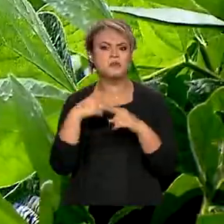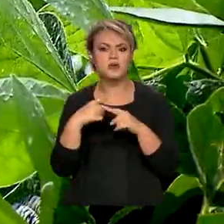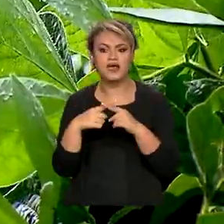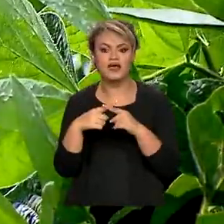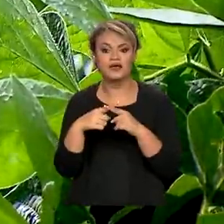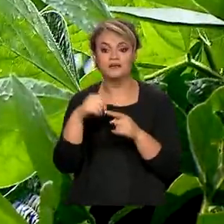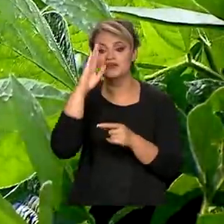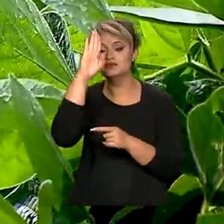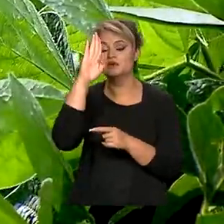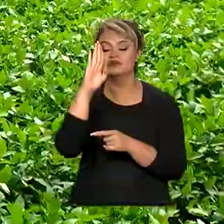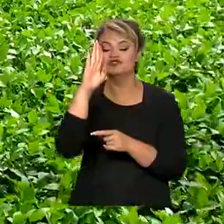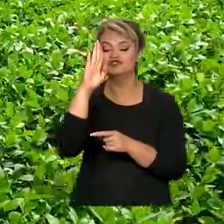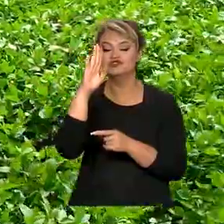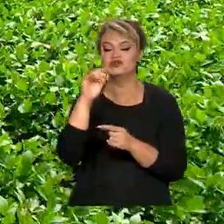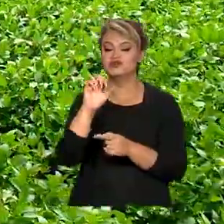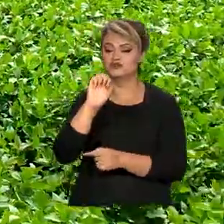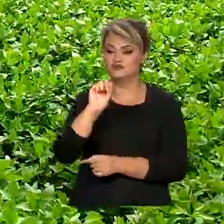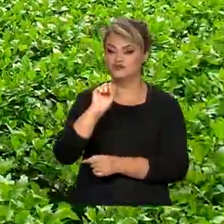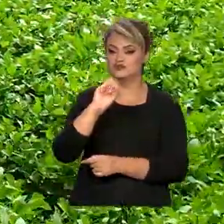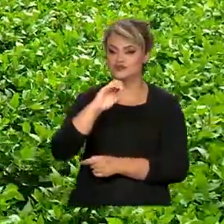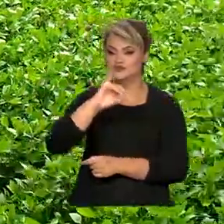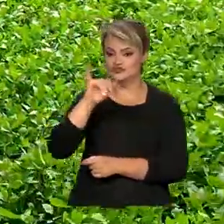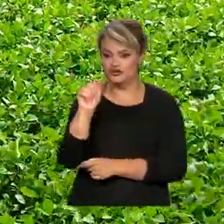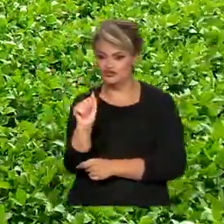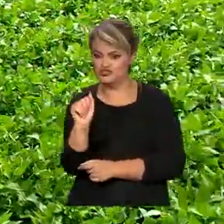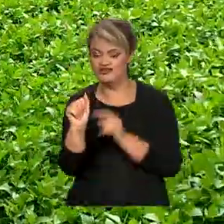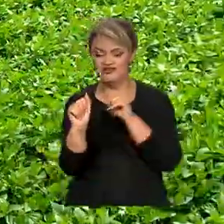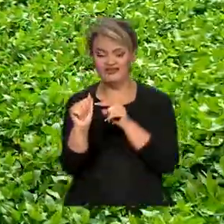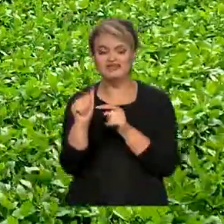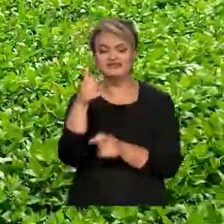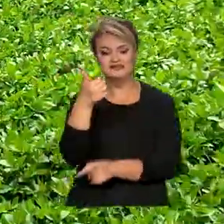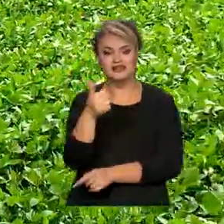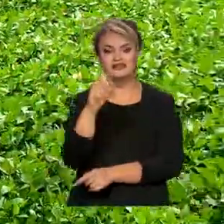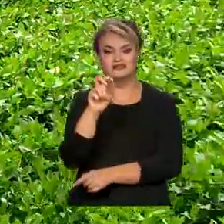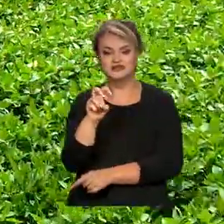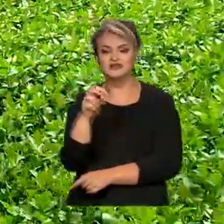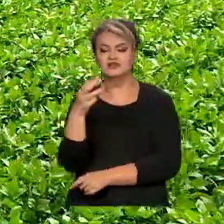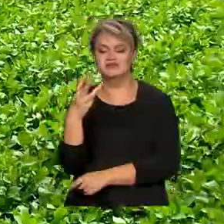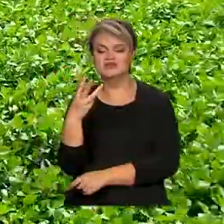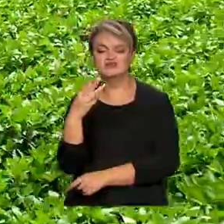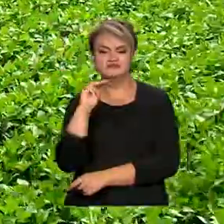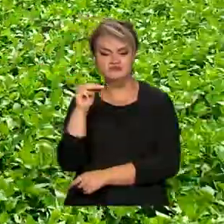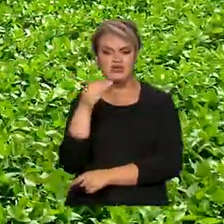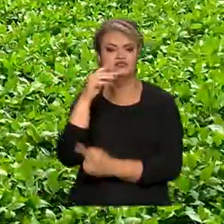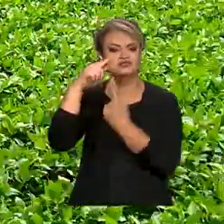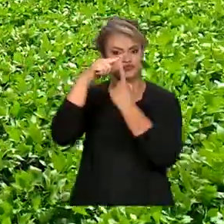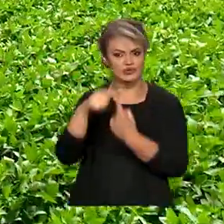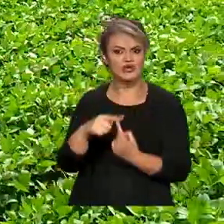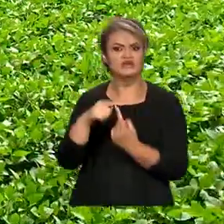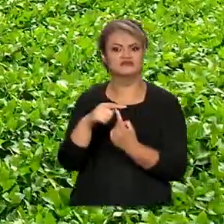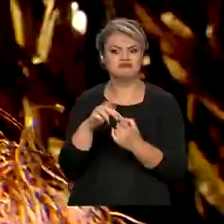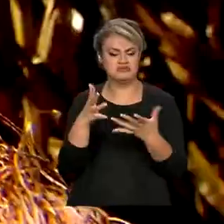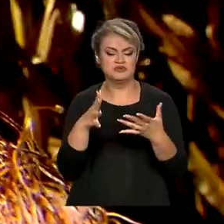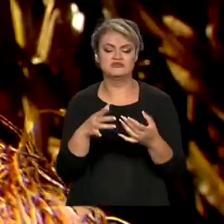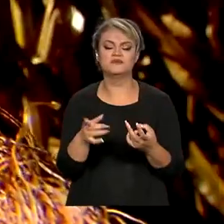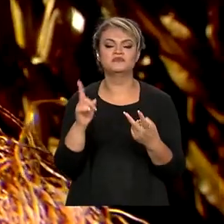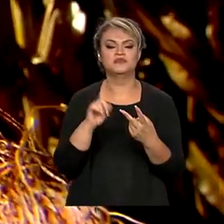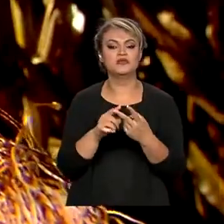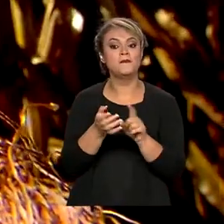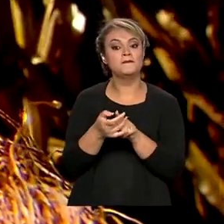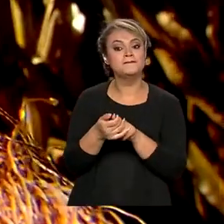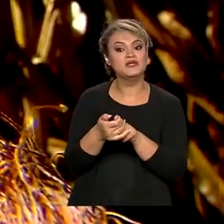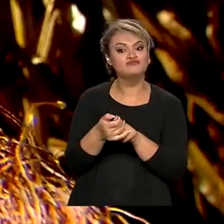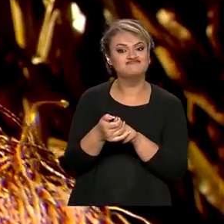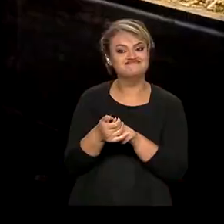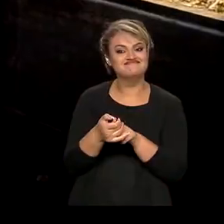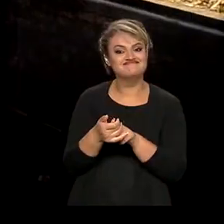-chefes são, basicamente, a soja, com uma produção de 153,5 milhões de toneladas, estimada, e o milho,